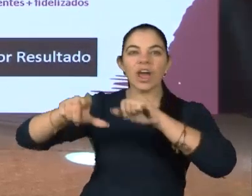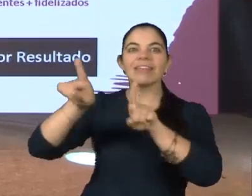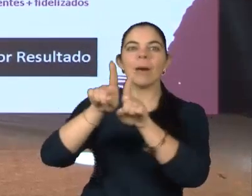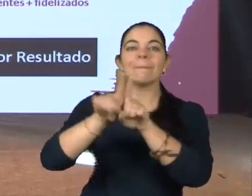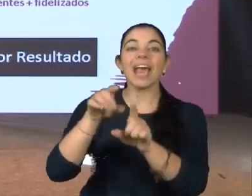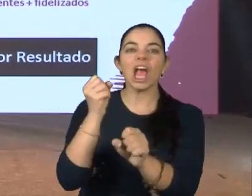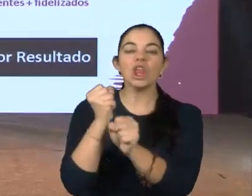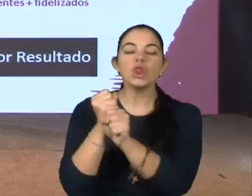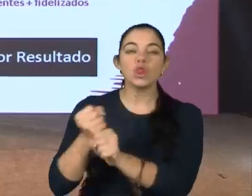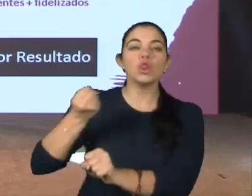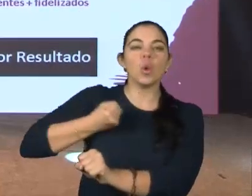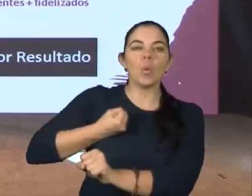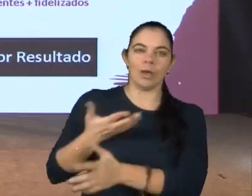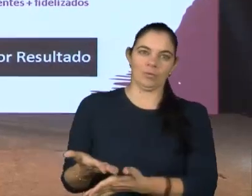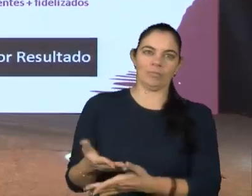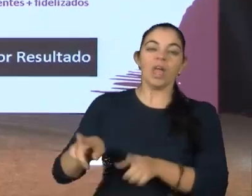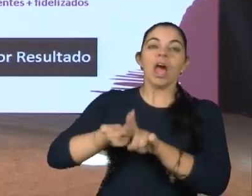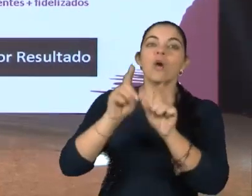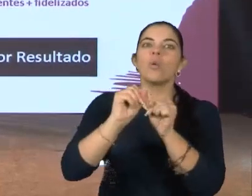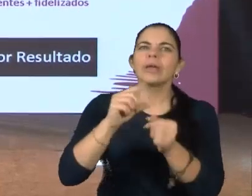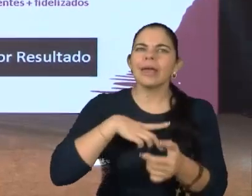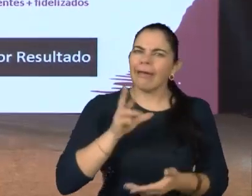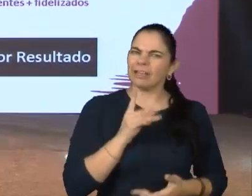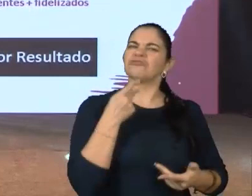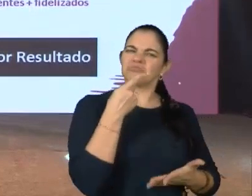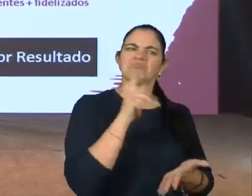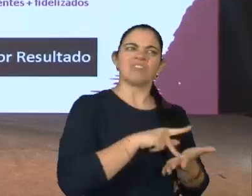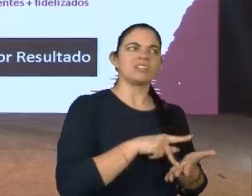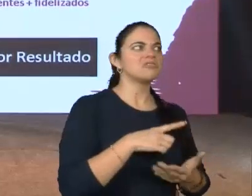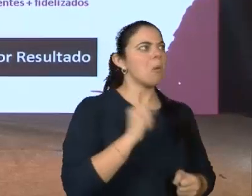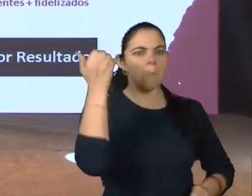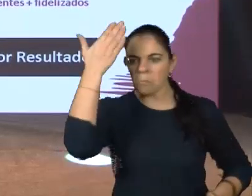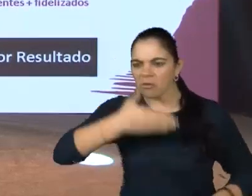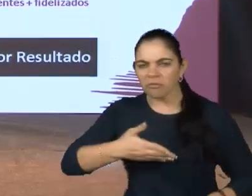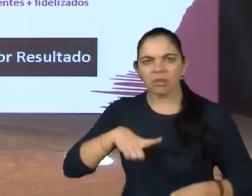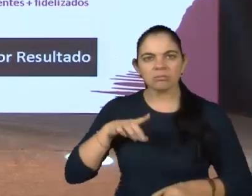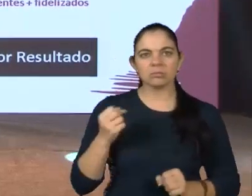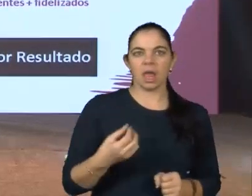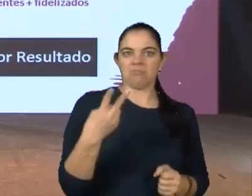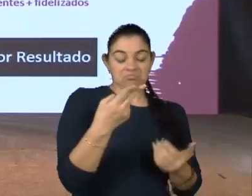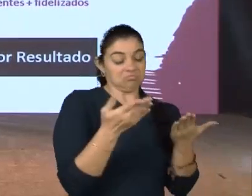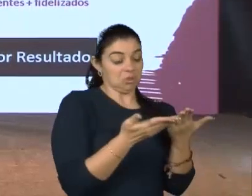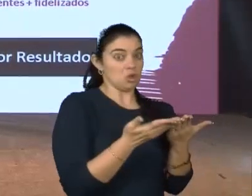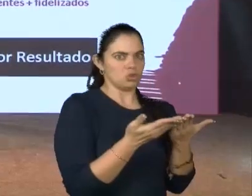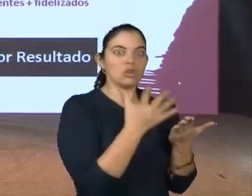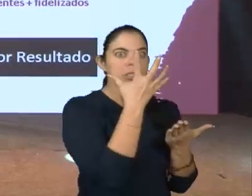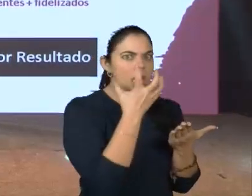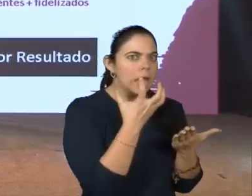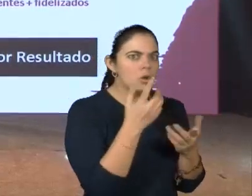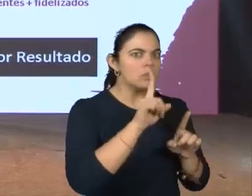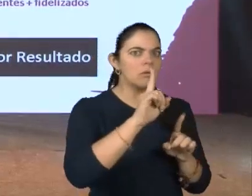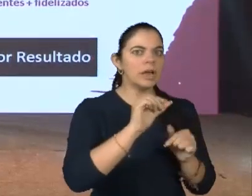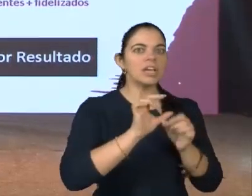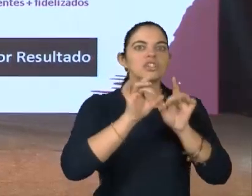muito bem, mas será que essa realidade comprovada por um estudo seríssimo se